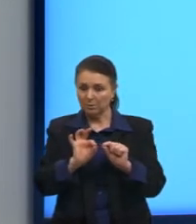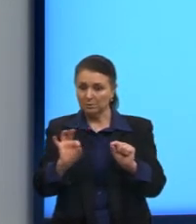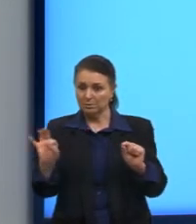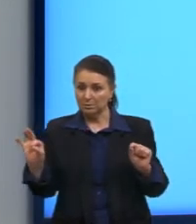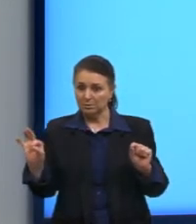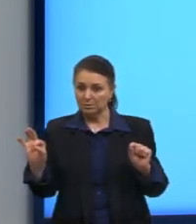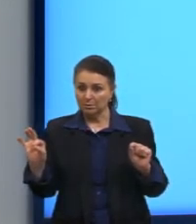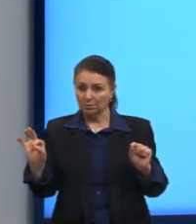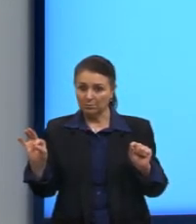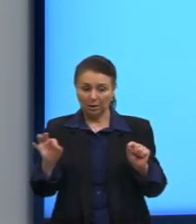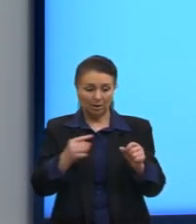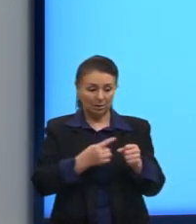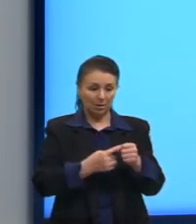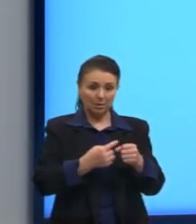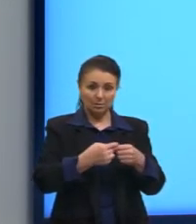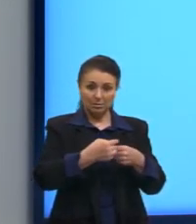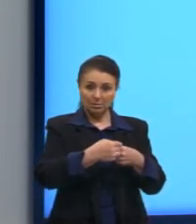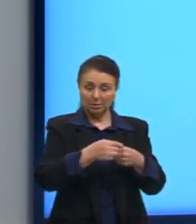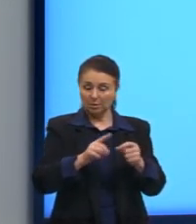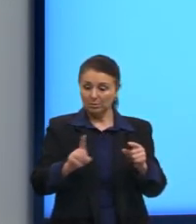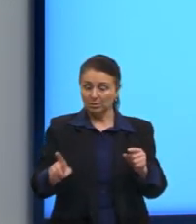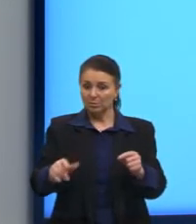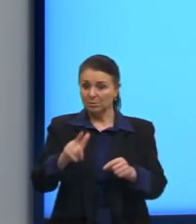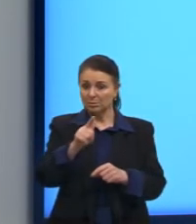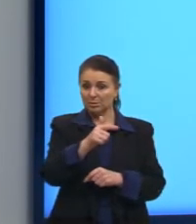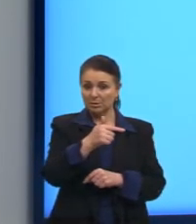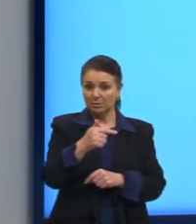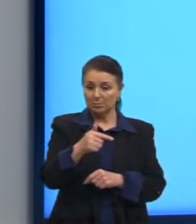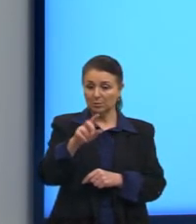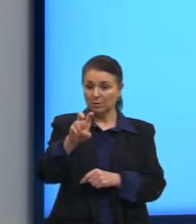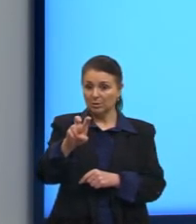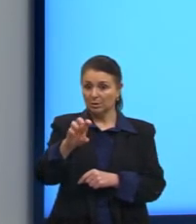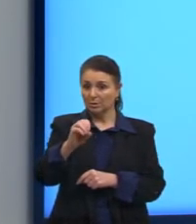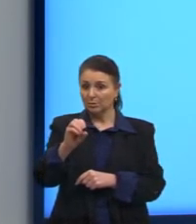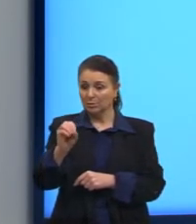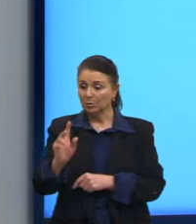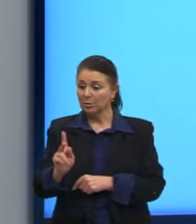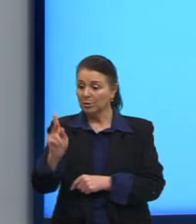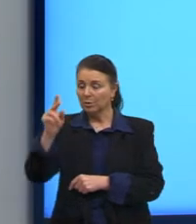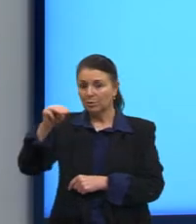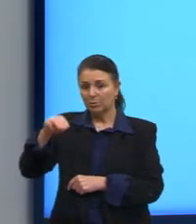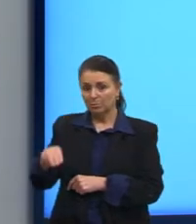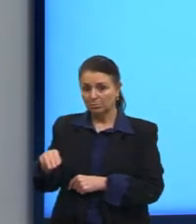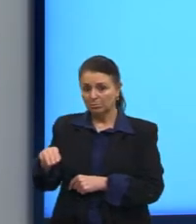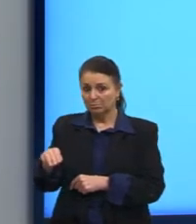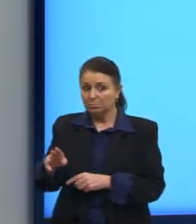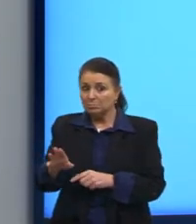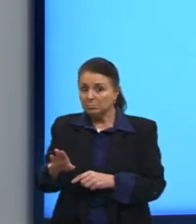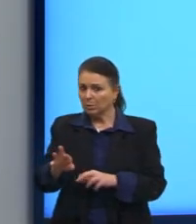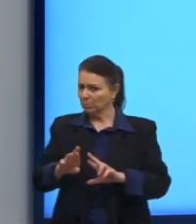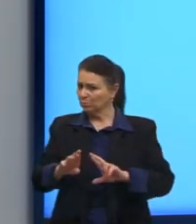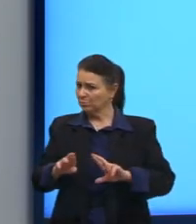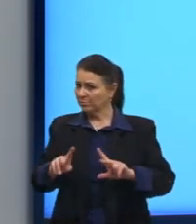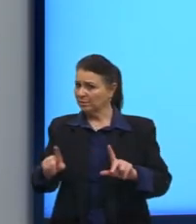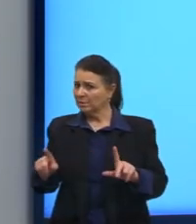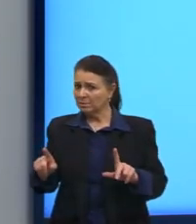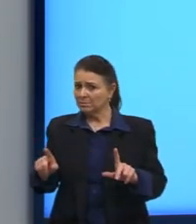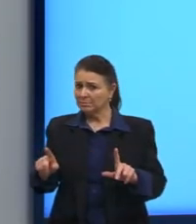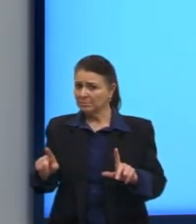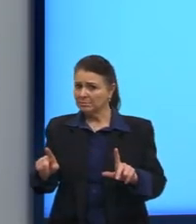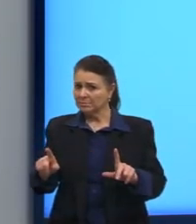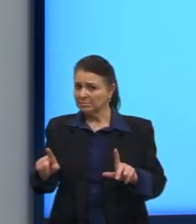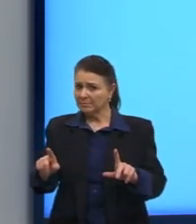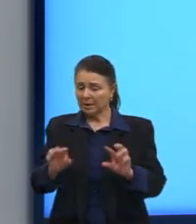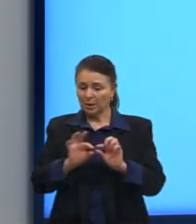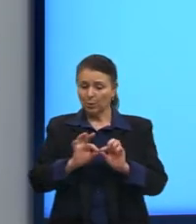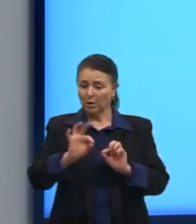entre as duas cidades é de 7.500 quilômetros. Então, deu um valor, né, bem abaixo do que a distância em